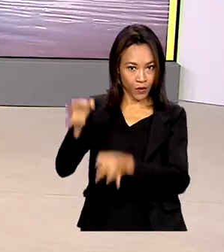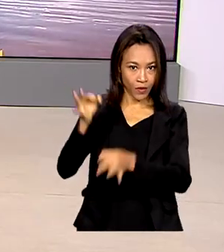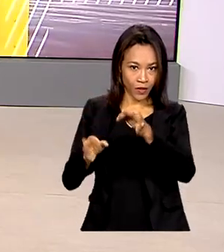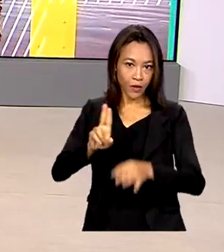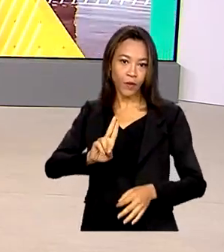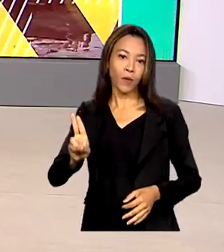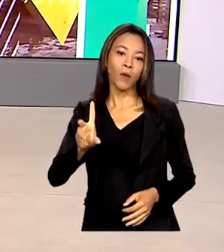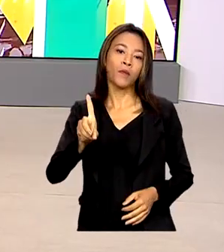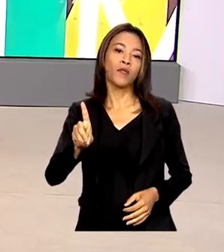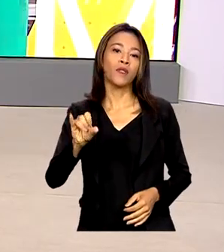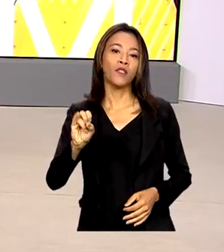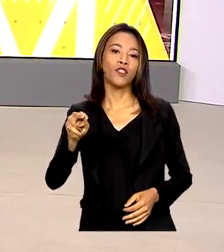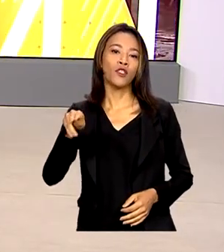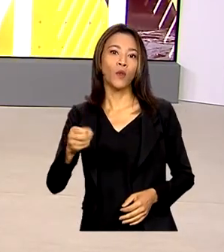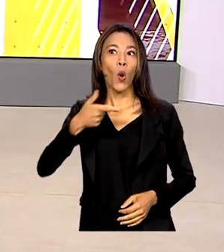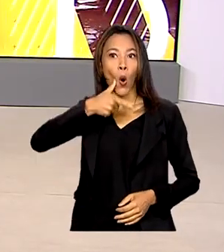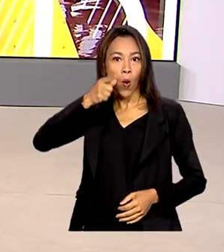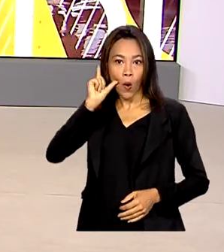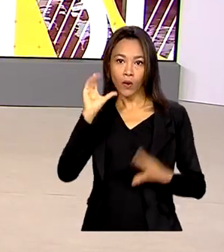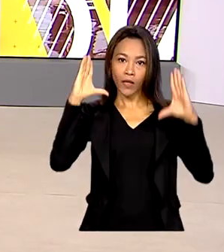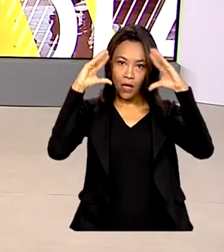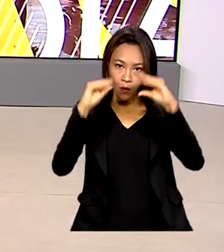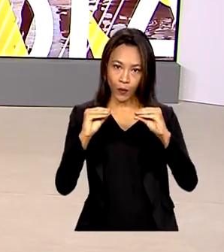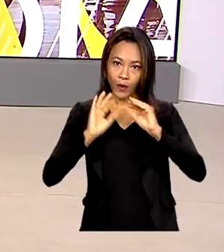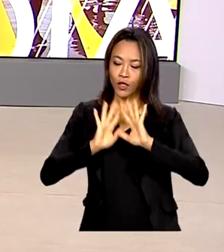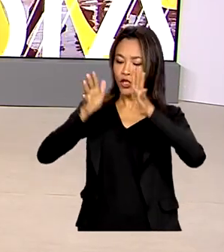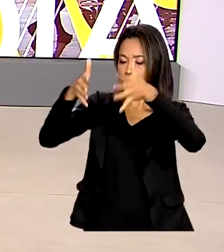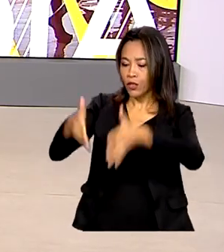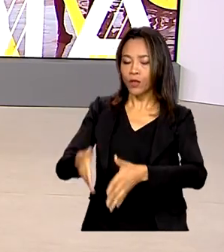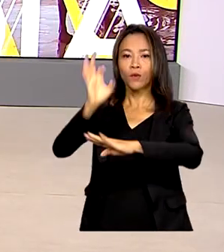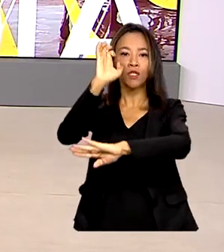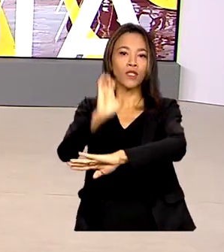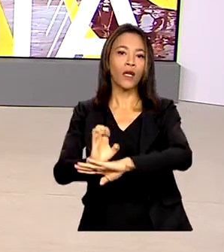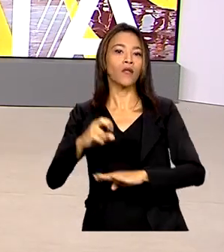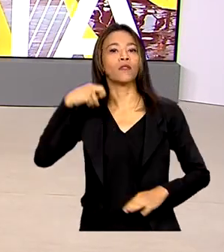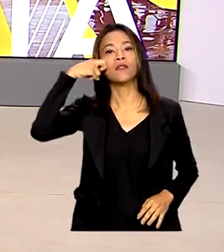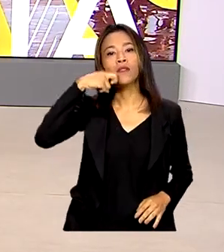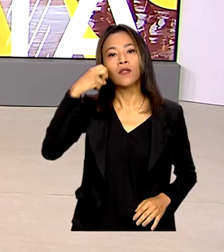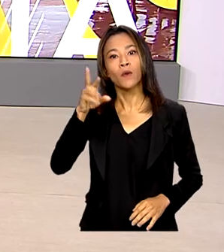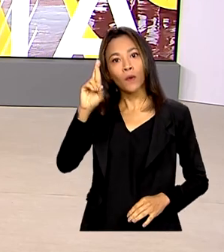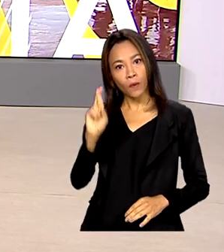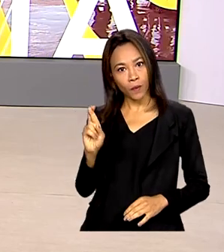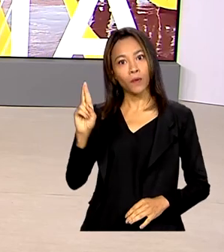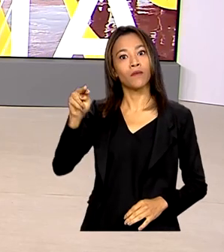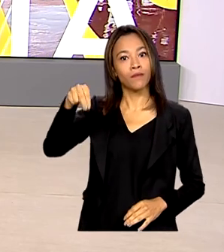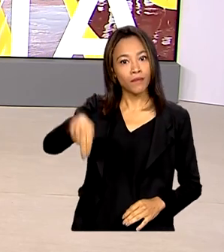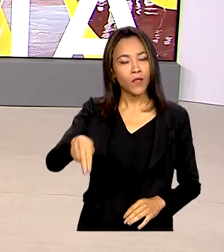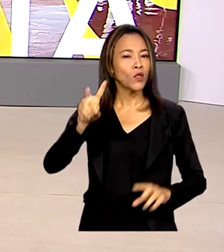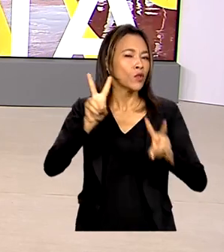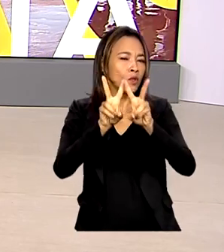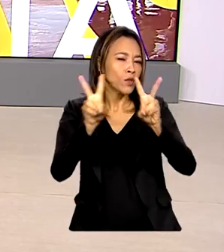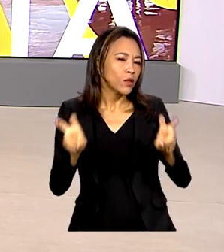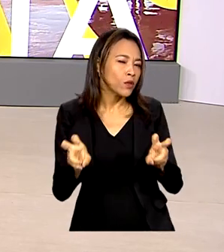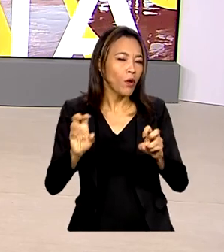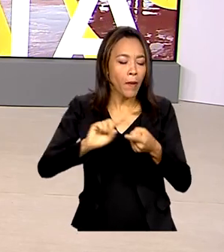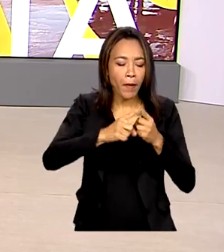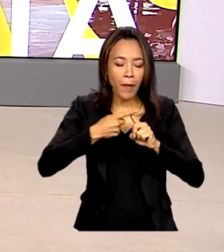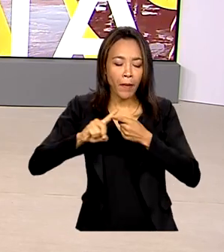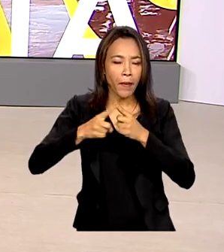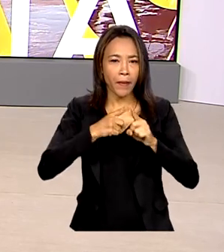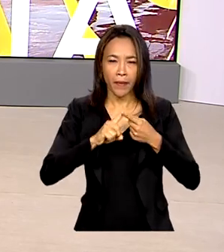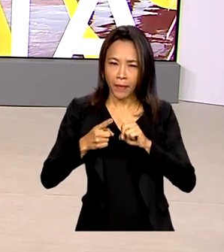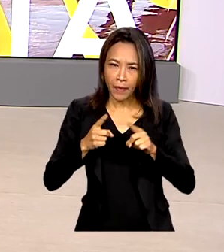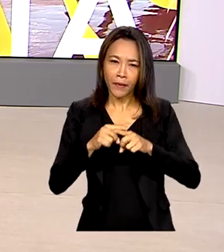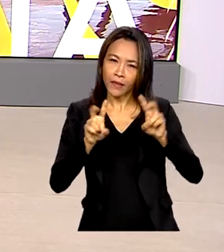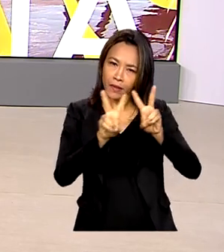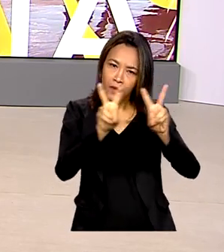Flávio Dino, desembarcou ontem à noite em Natal no Rio Grande do Norte para alinhar novas ações na área da segurança pública e